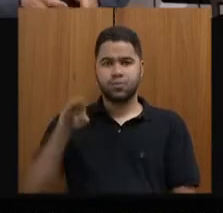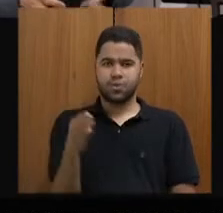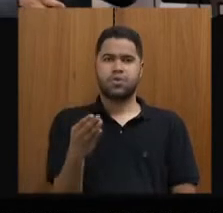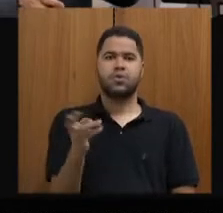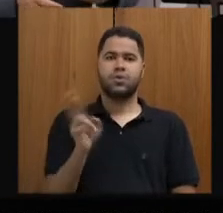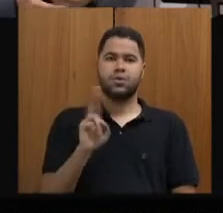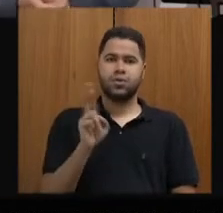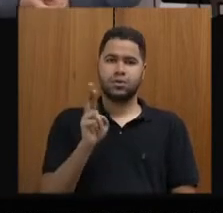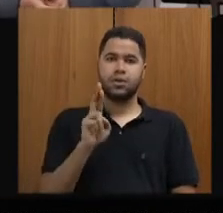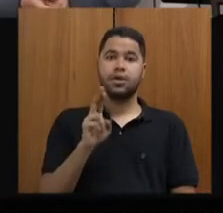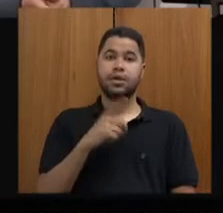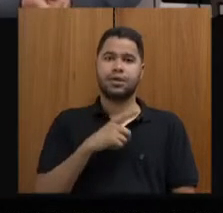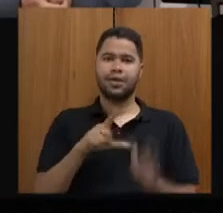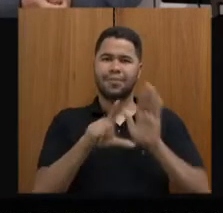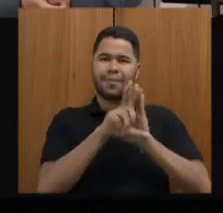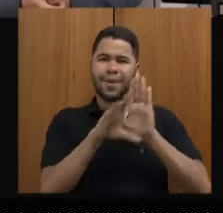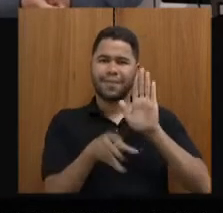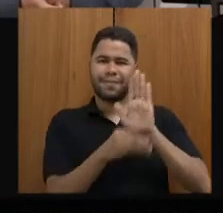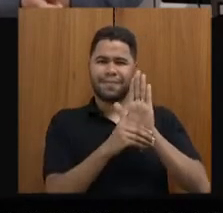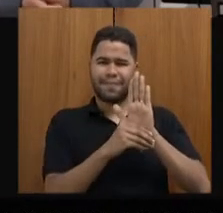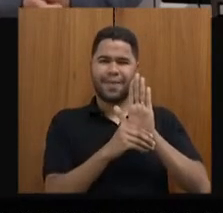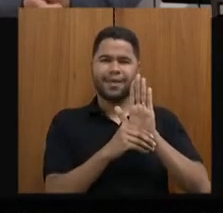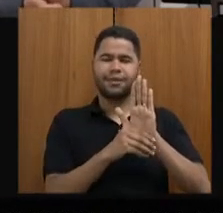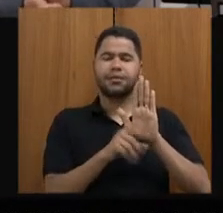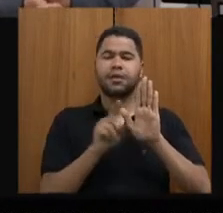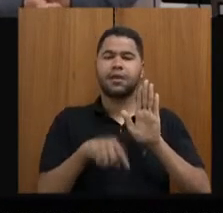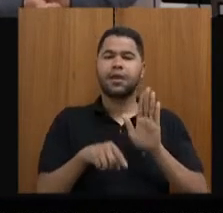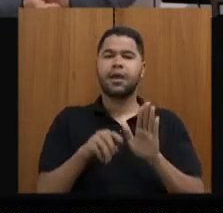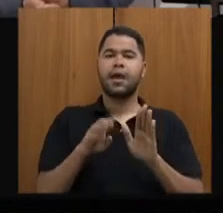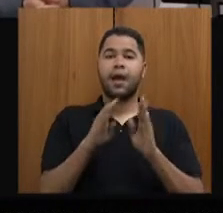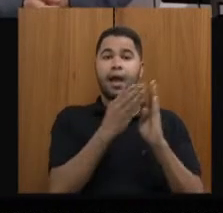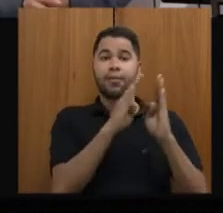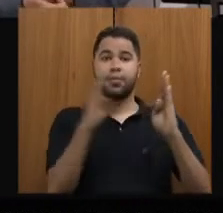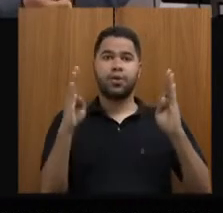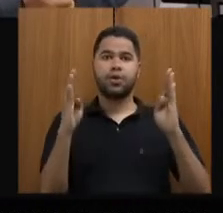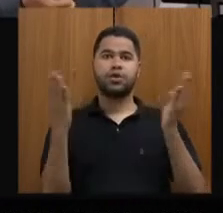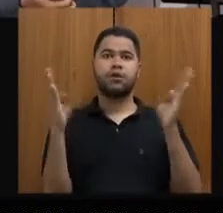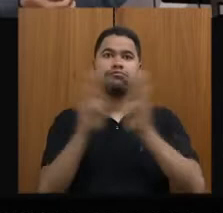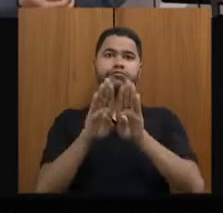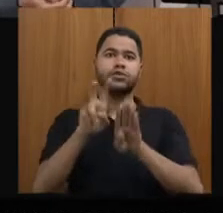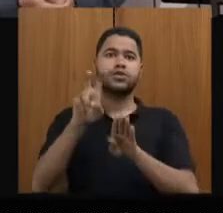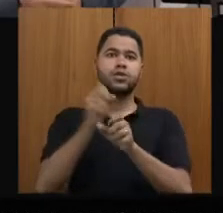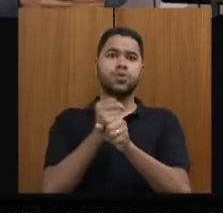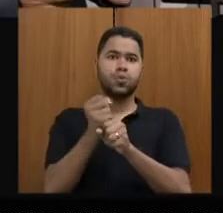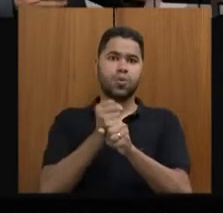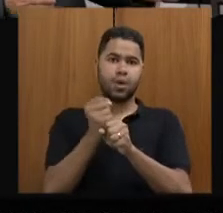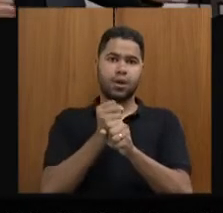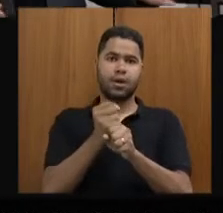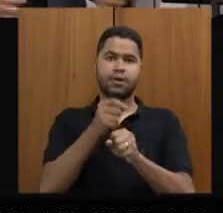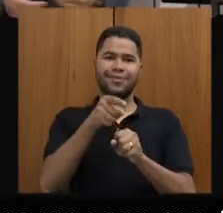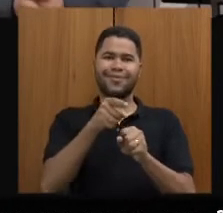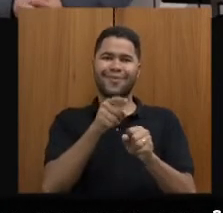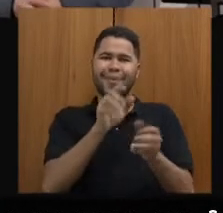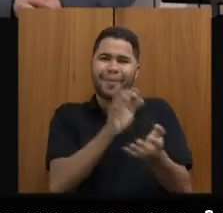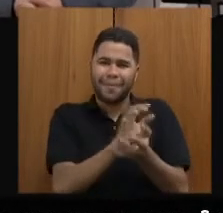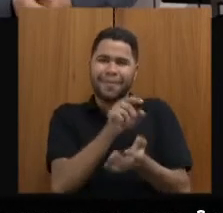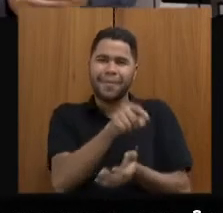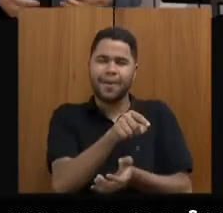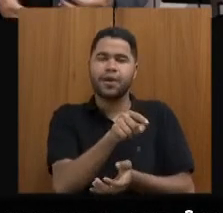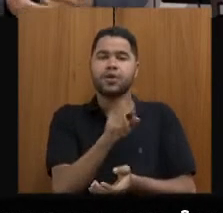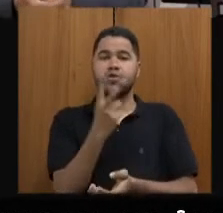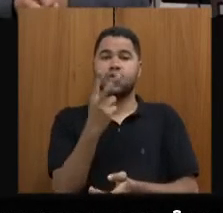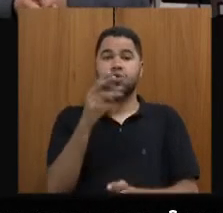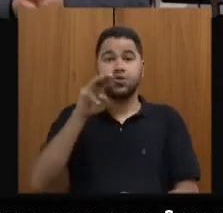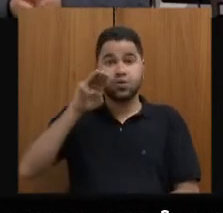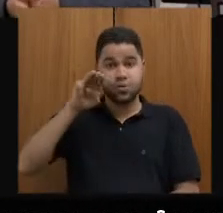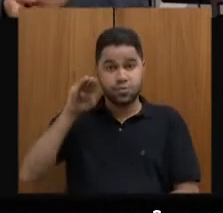numa emenda parlamentar, que a biblioteca está fechada há cinco anos, o anexo da biblioteca, e esses R 2 milhões